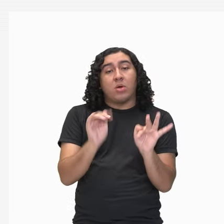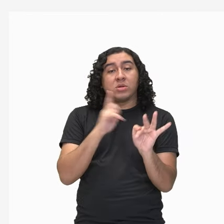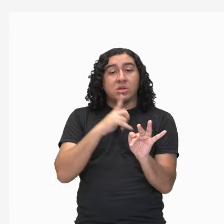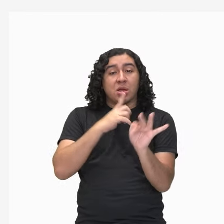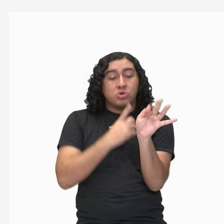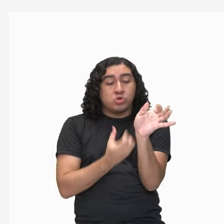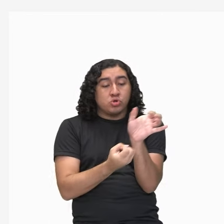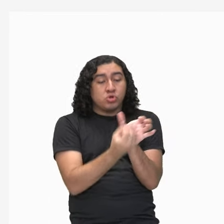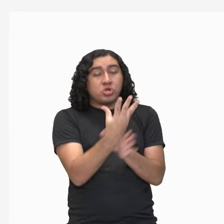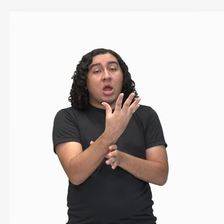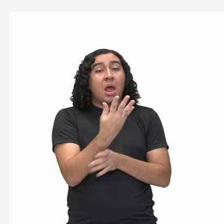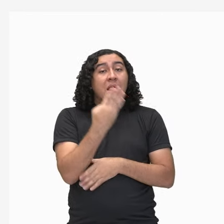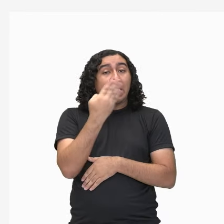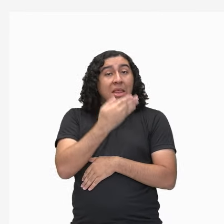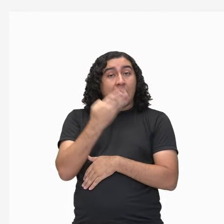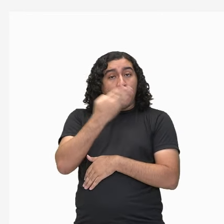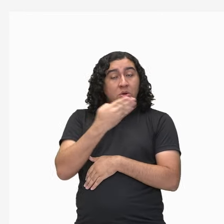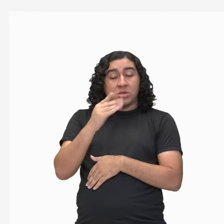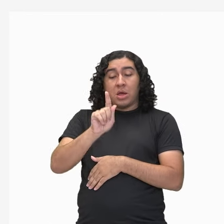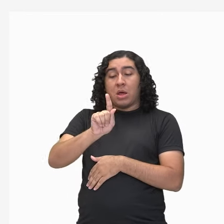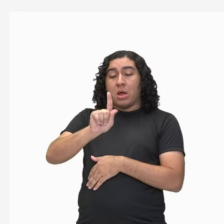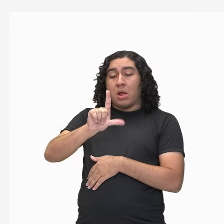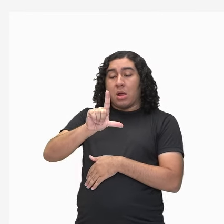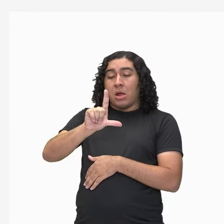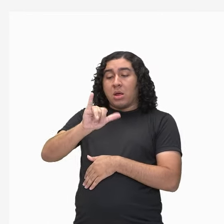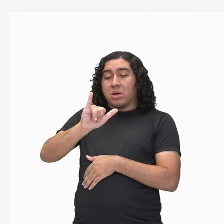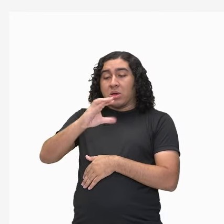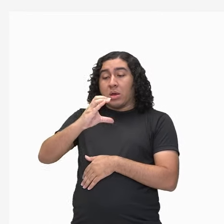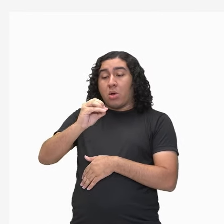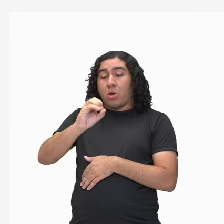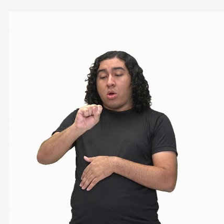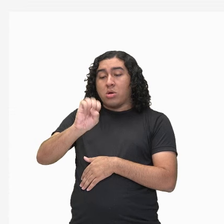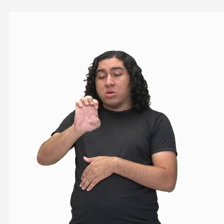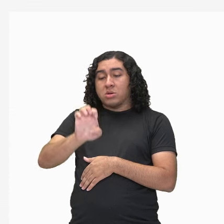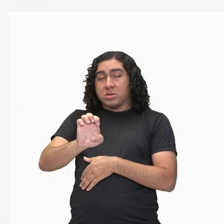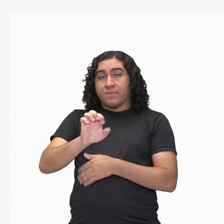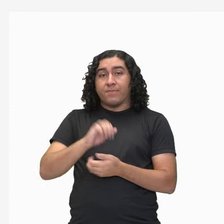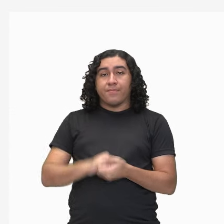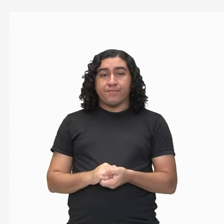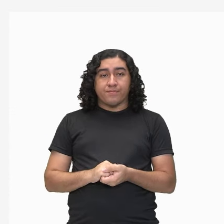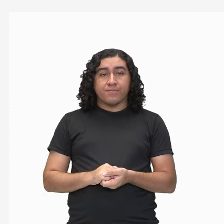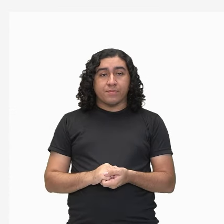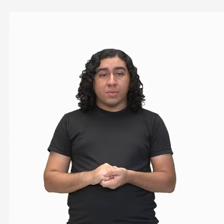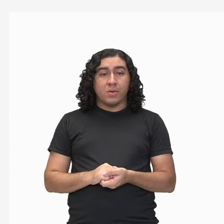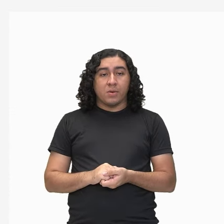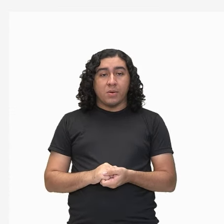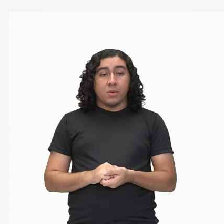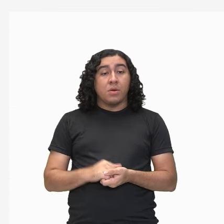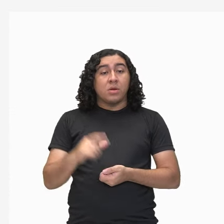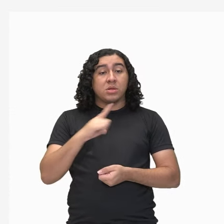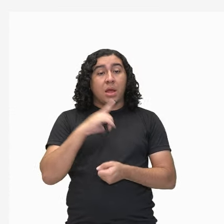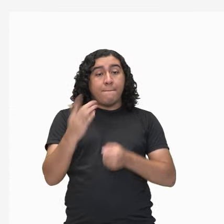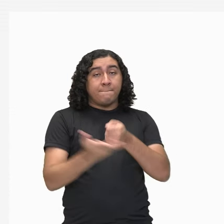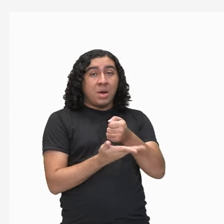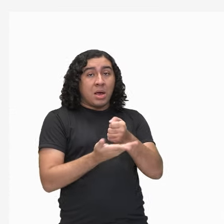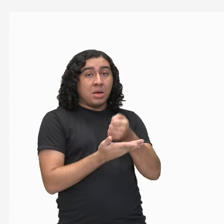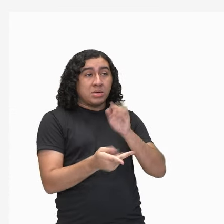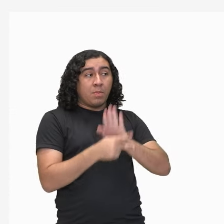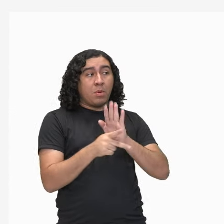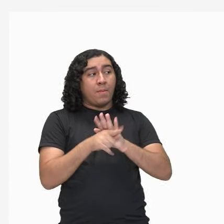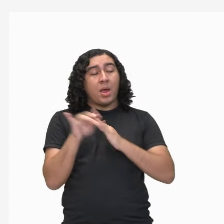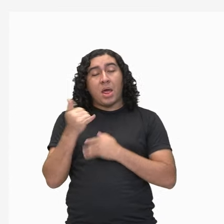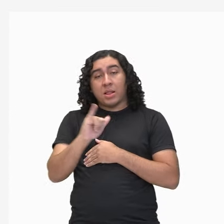de glicose, né? Que é o açúcar que a planta necessita. Então a gente tem aí a base desse fluxo de energia,